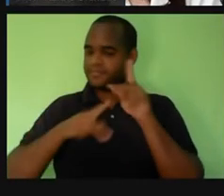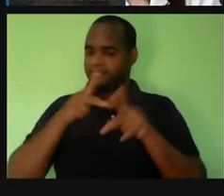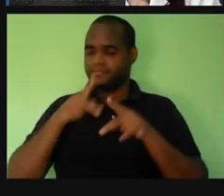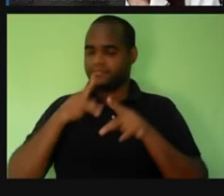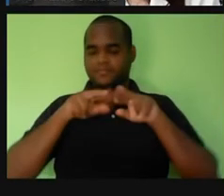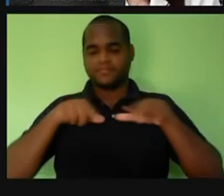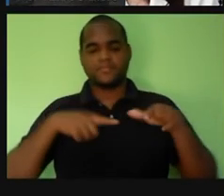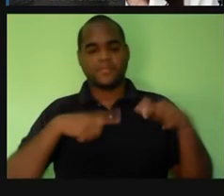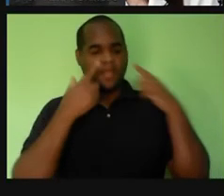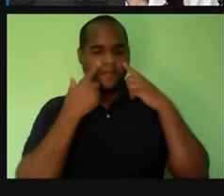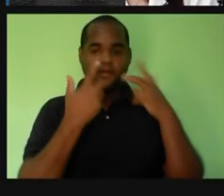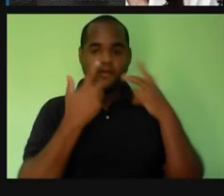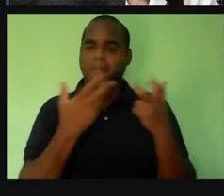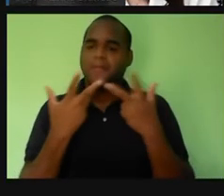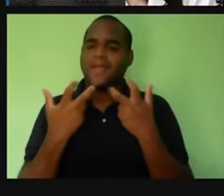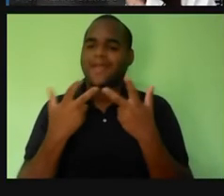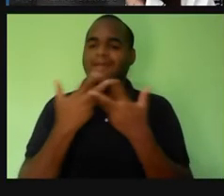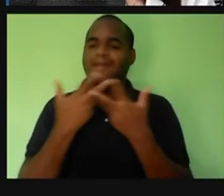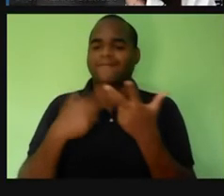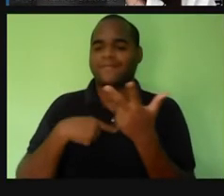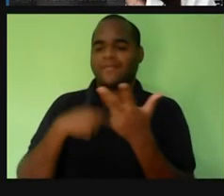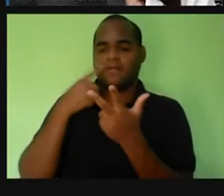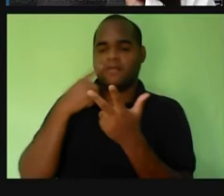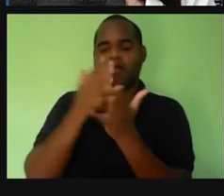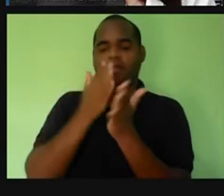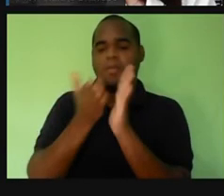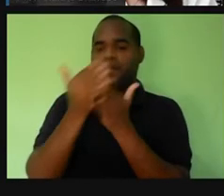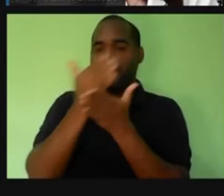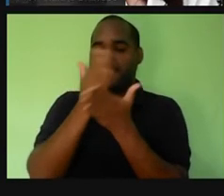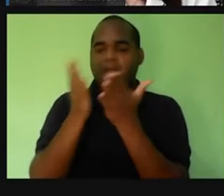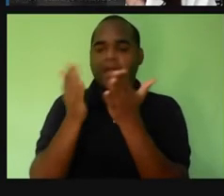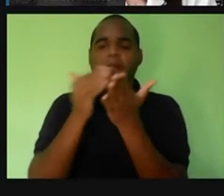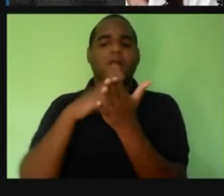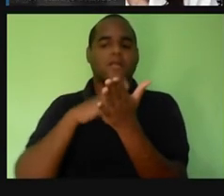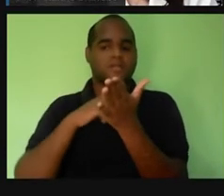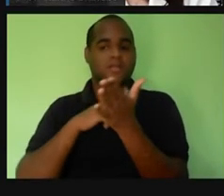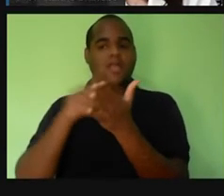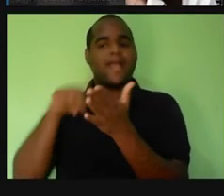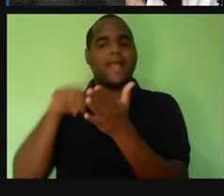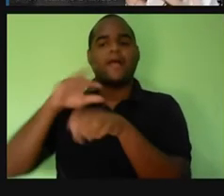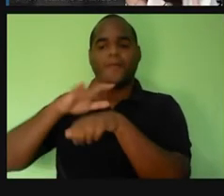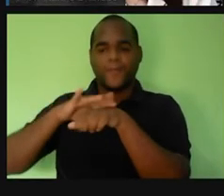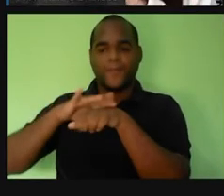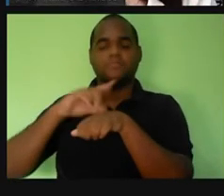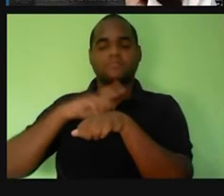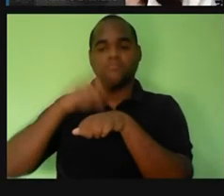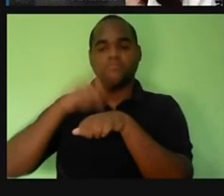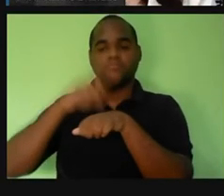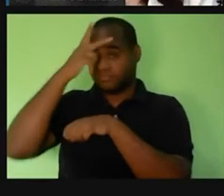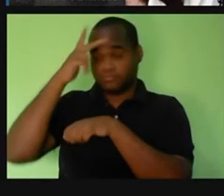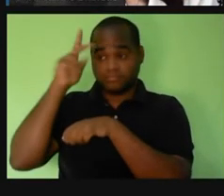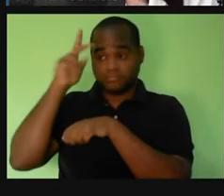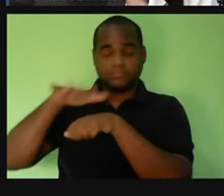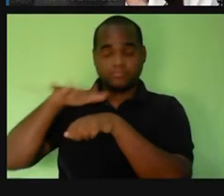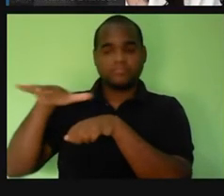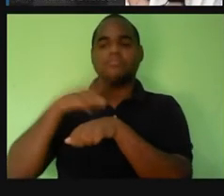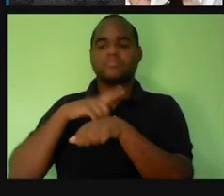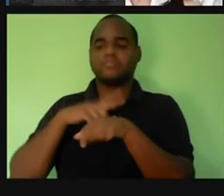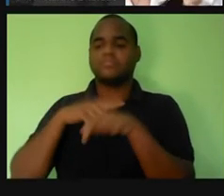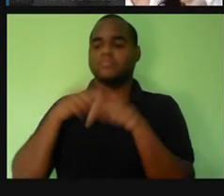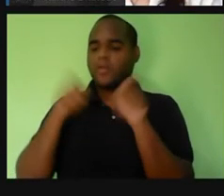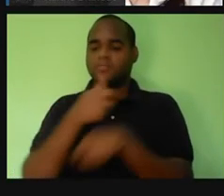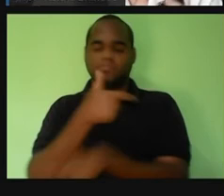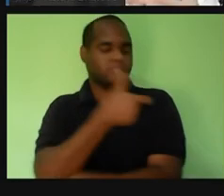declínio das taxas de pessoas contaminadas por varíola, principalmente as pessoas que estavam vacinadas. Então,